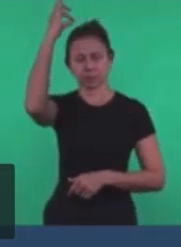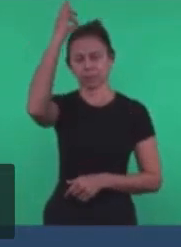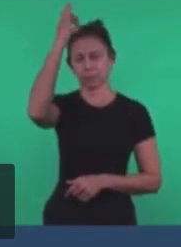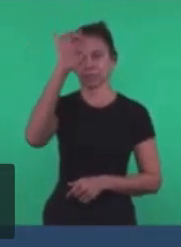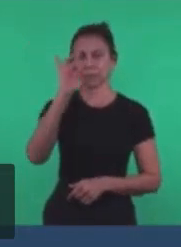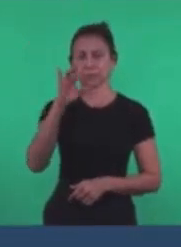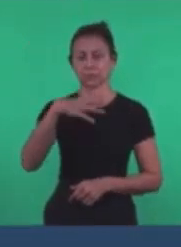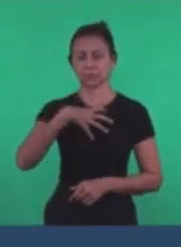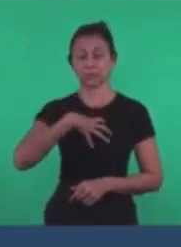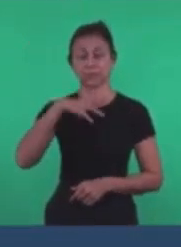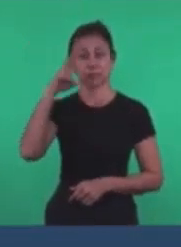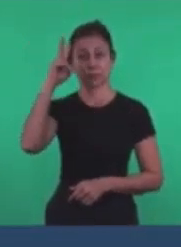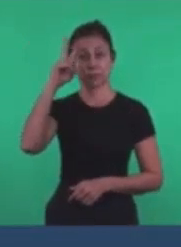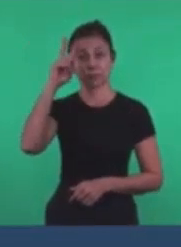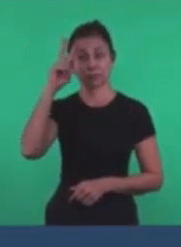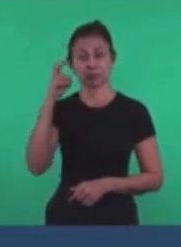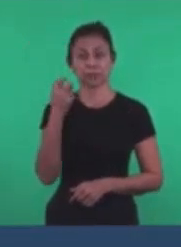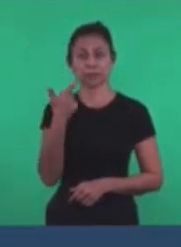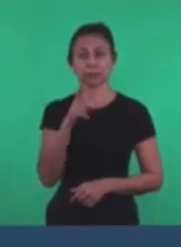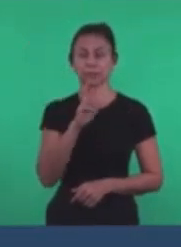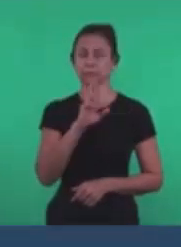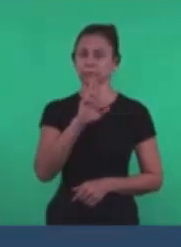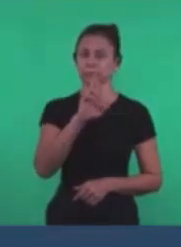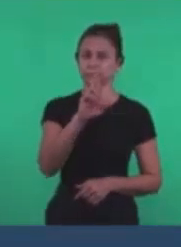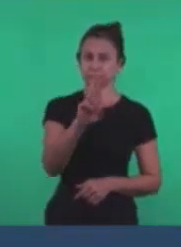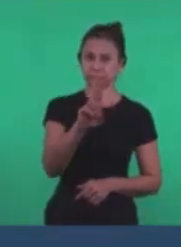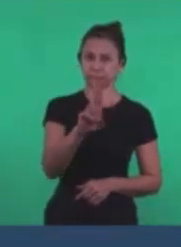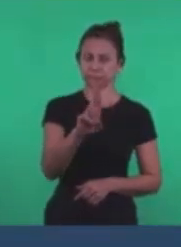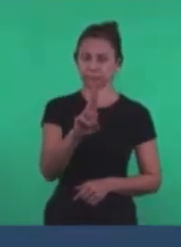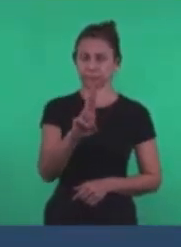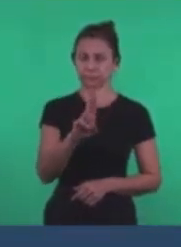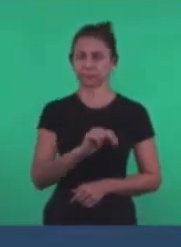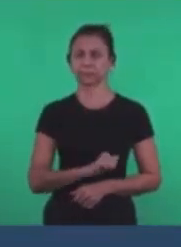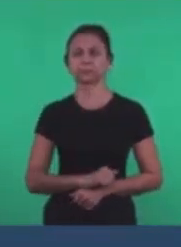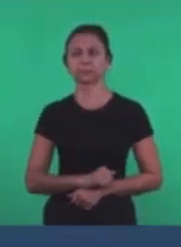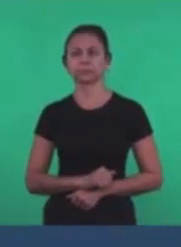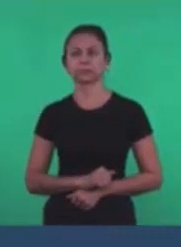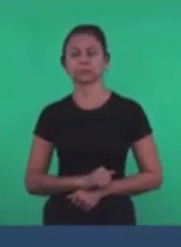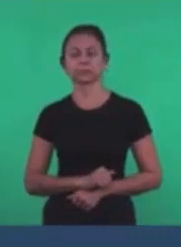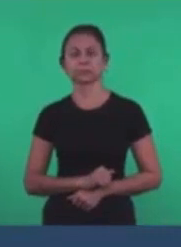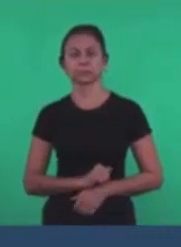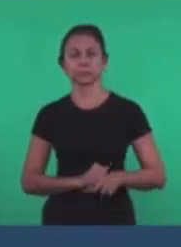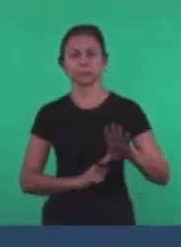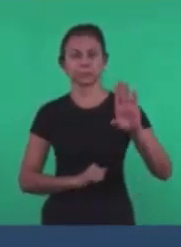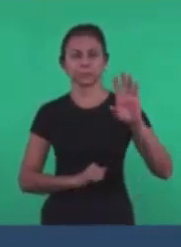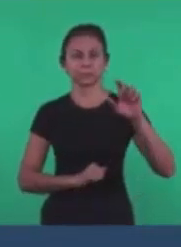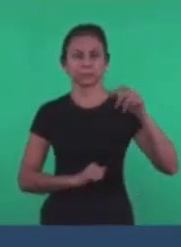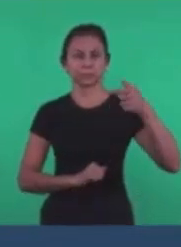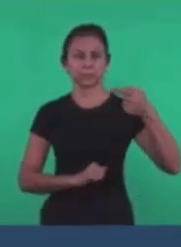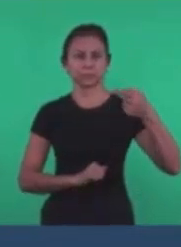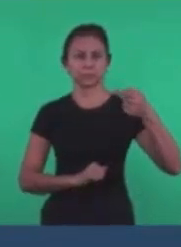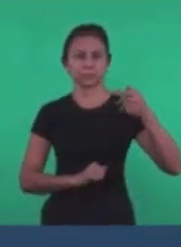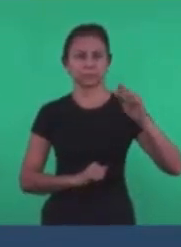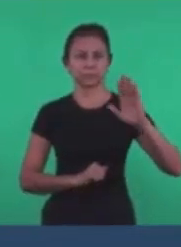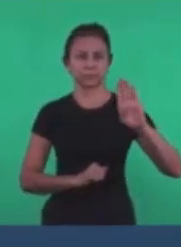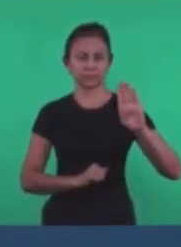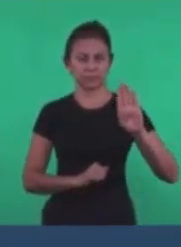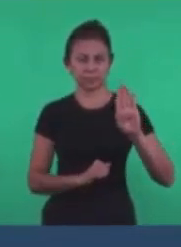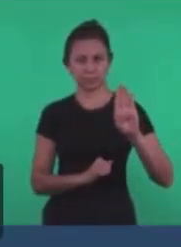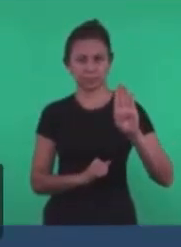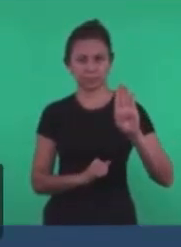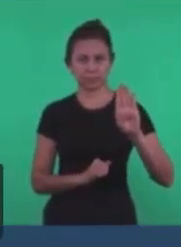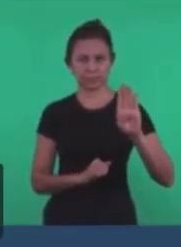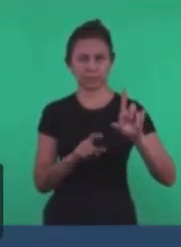Vamos agora Dar a outra resposta A pergunta 2 Então a pergunta 2 É Ou se trata Ou seja Na